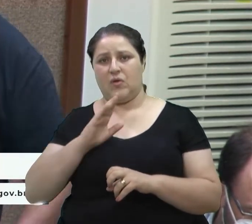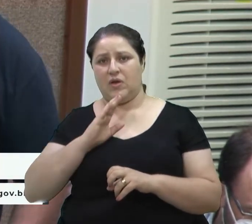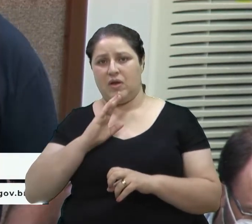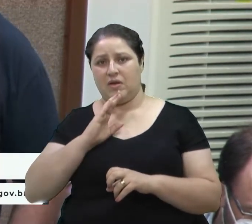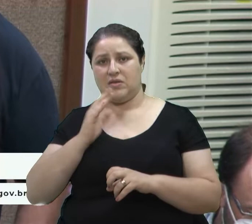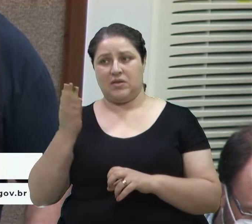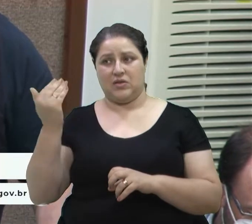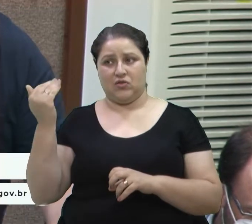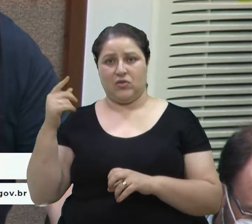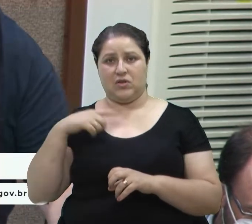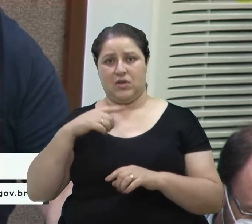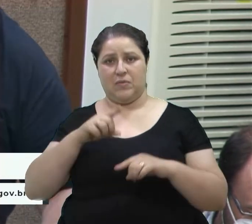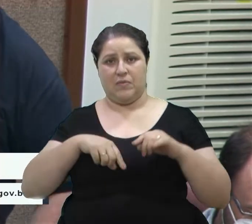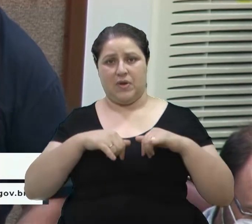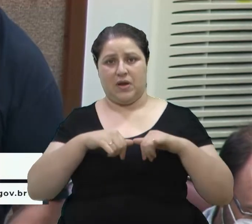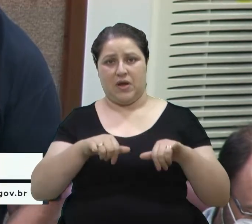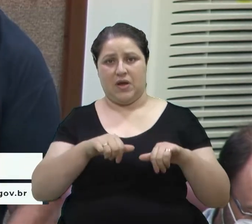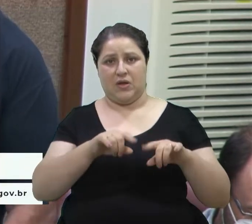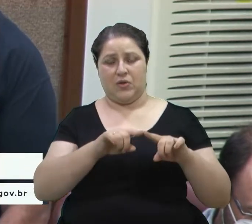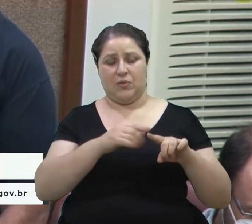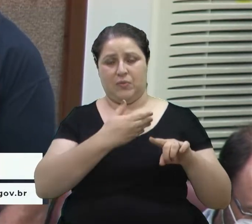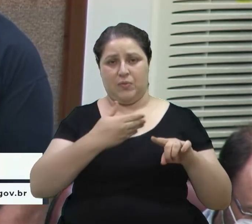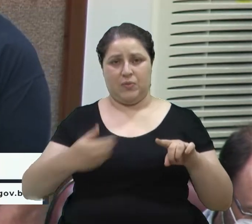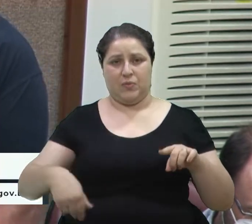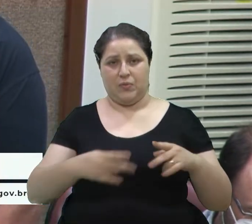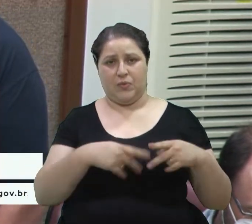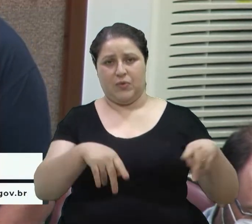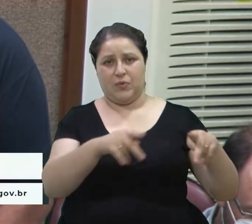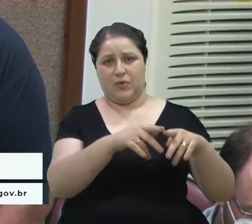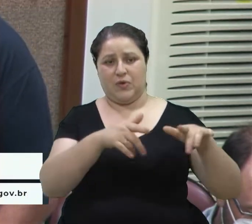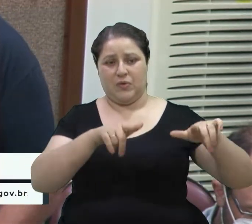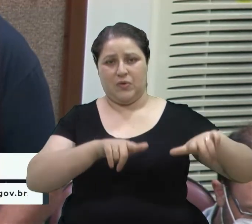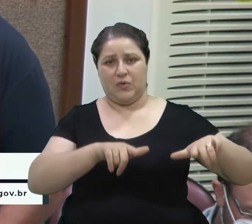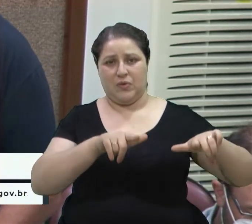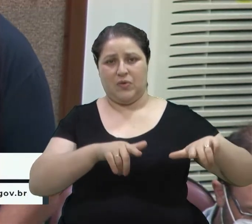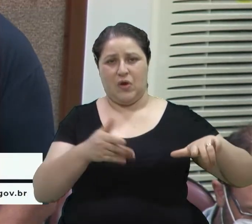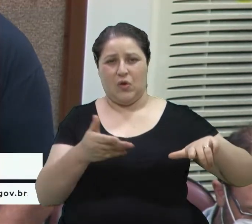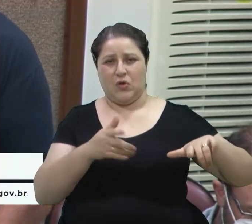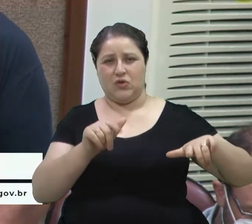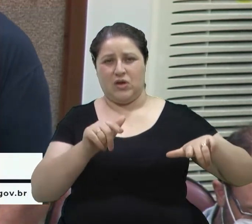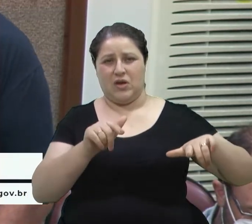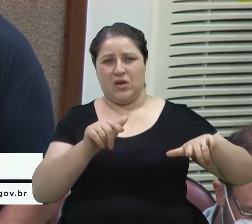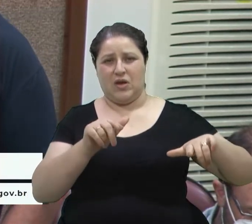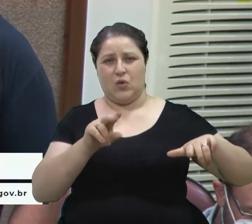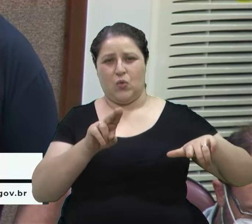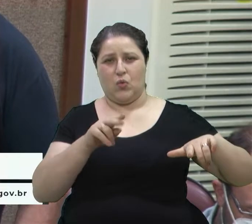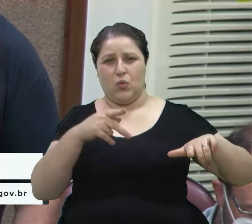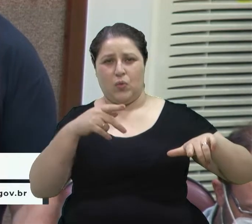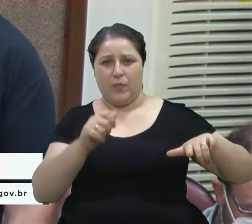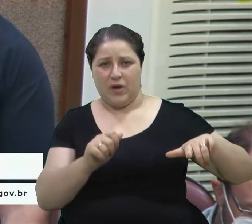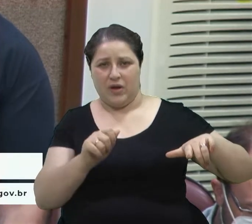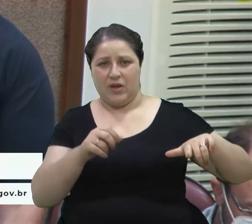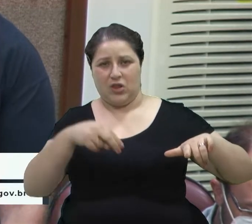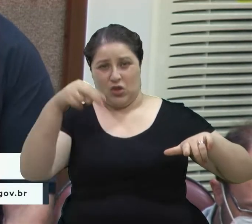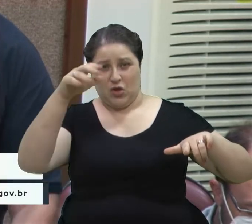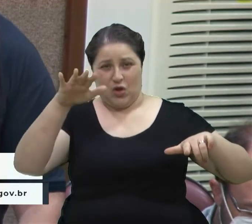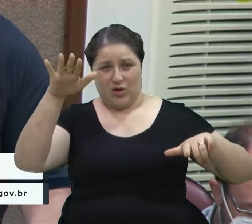atrás, como o senhor falou, ali o mercado público ali no, hoje no, na UPA Zona Norte, como eu conheci, né,